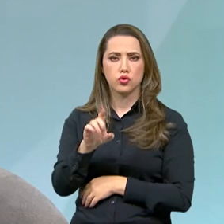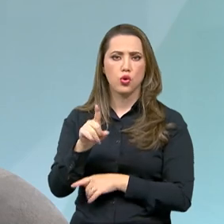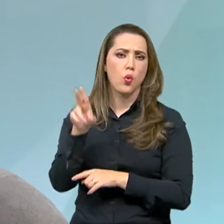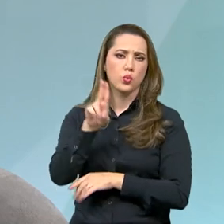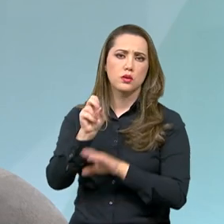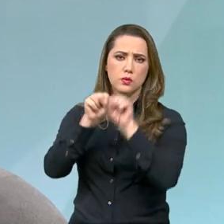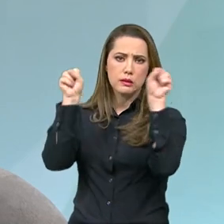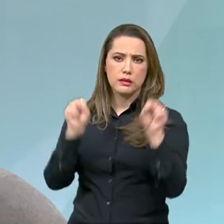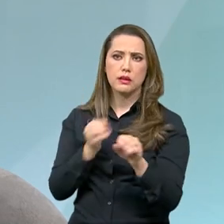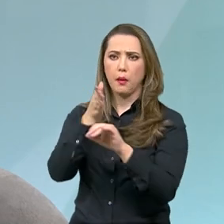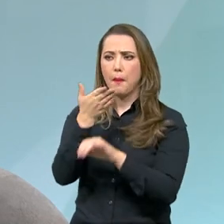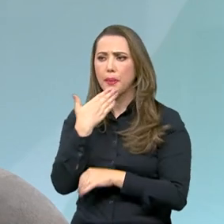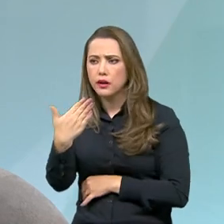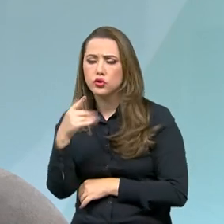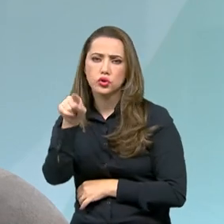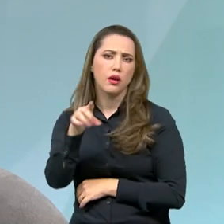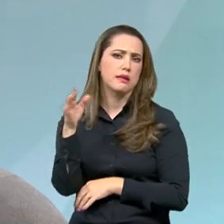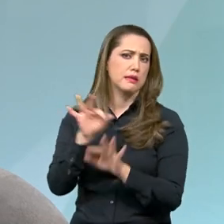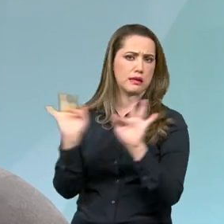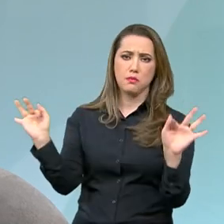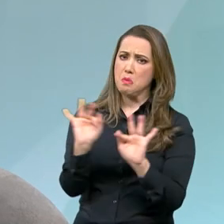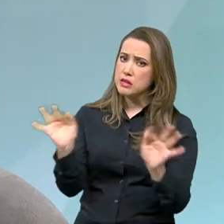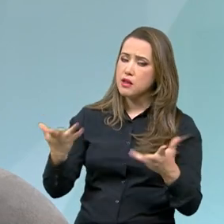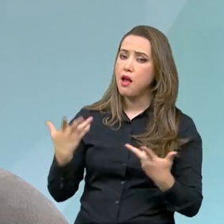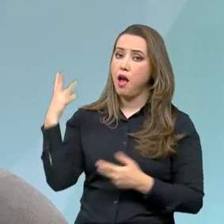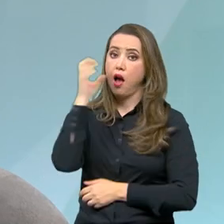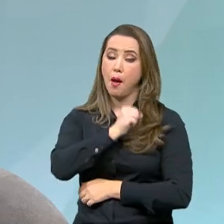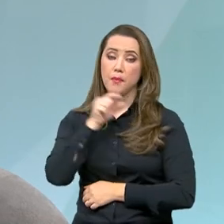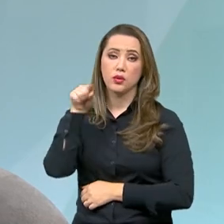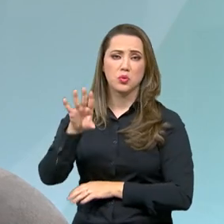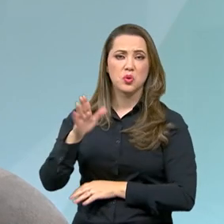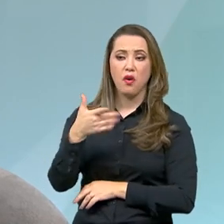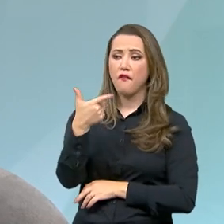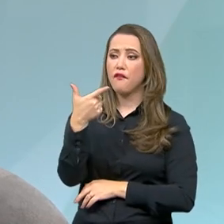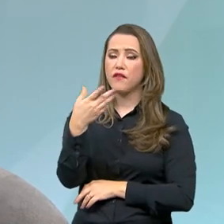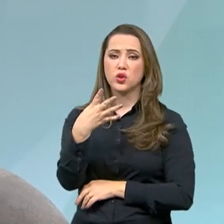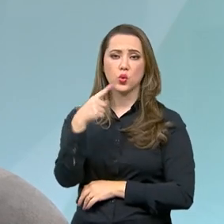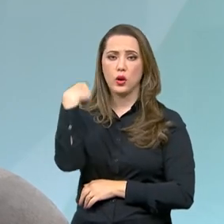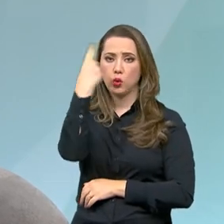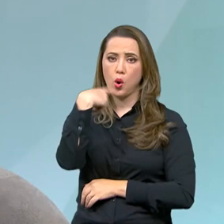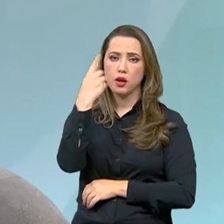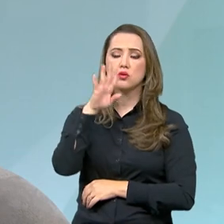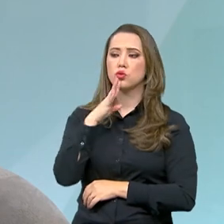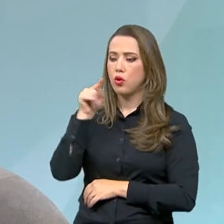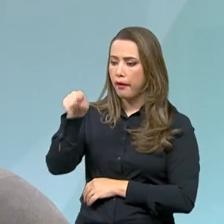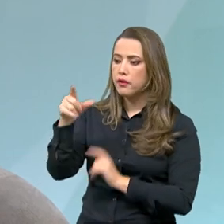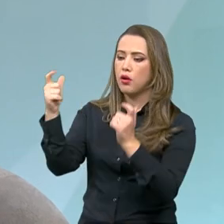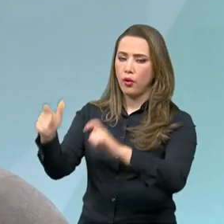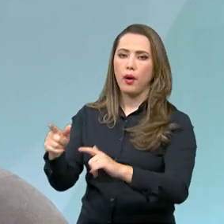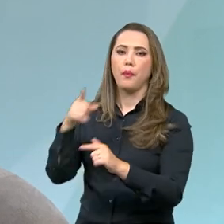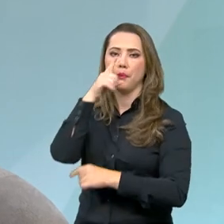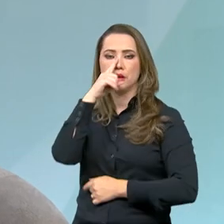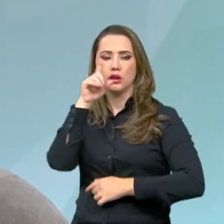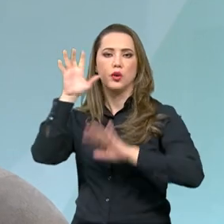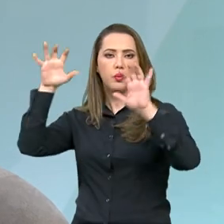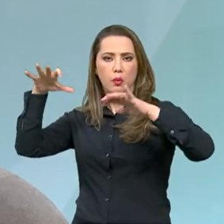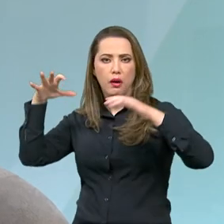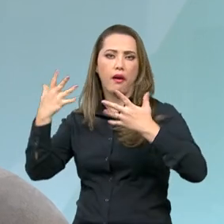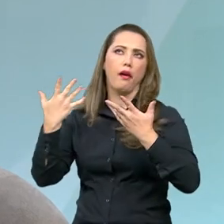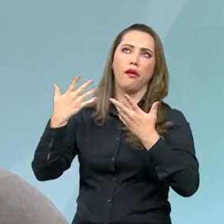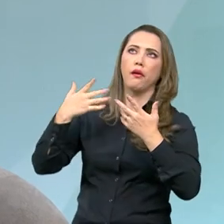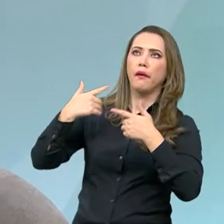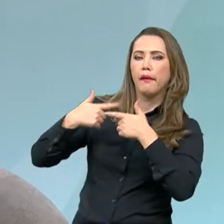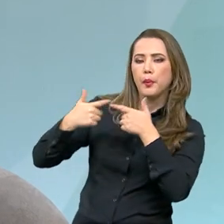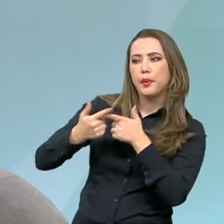S2ID, é um procedimento muito simples. A partir do momento que eles solicitam, em média em 24 horas, a gente faz o reconhecimento federal e aí os municípios